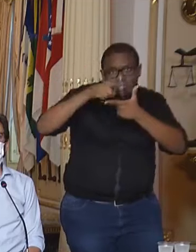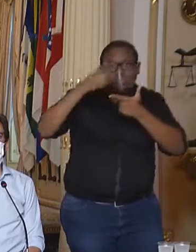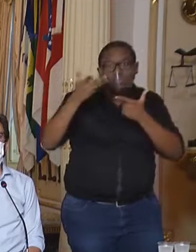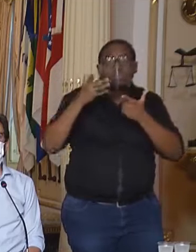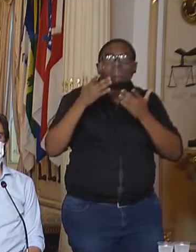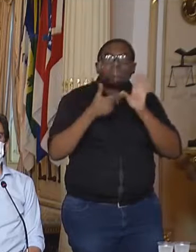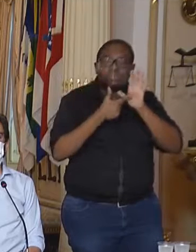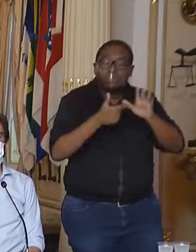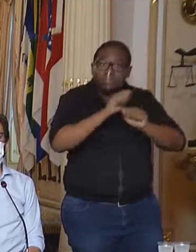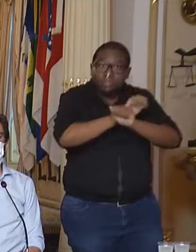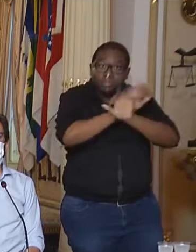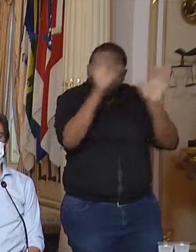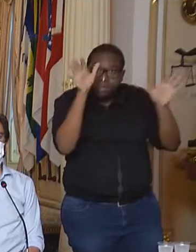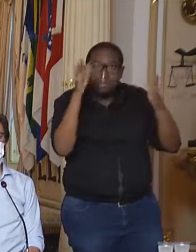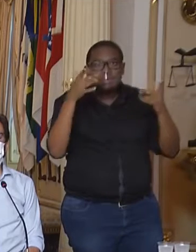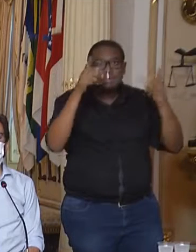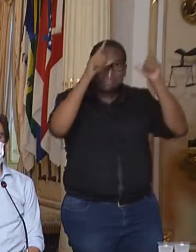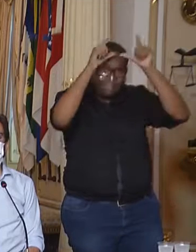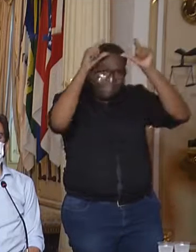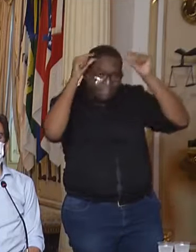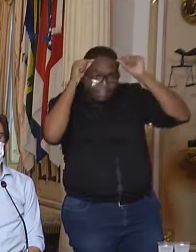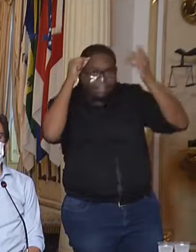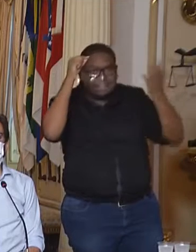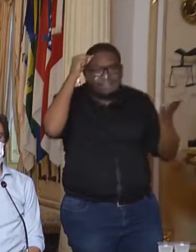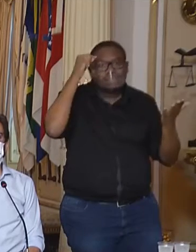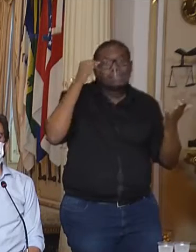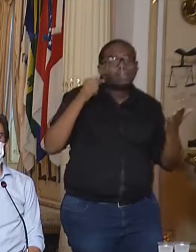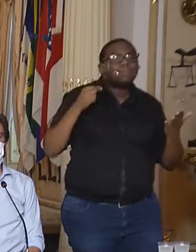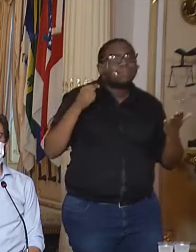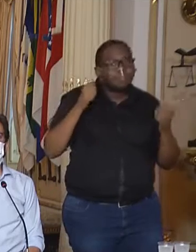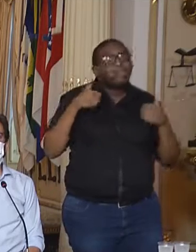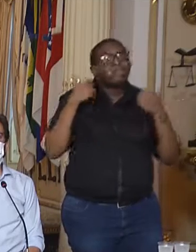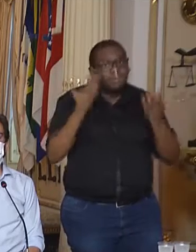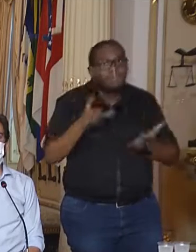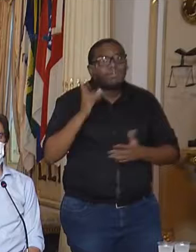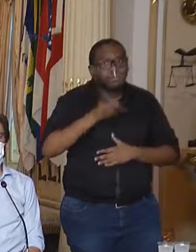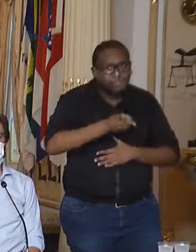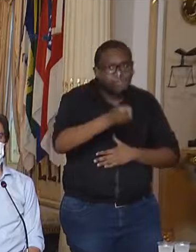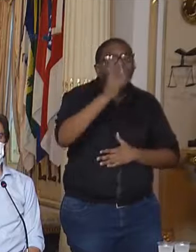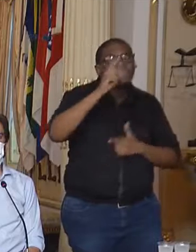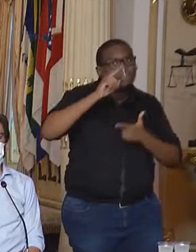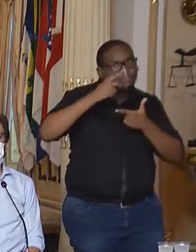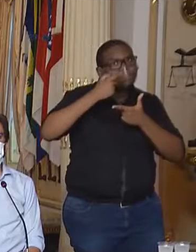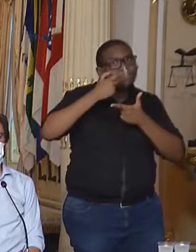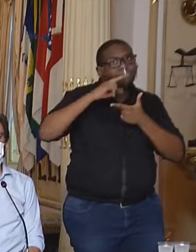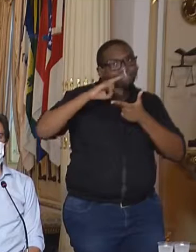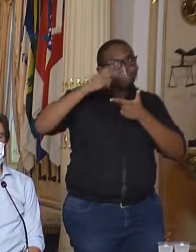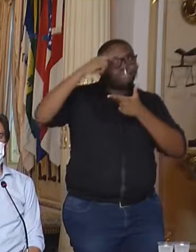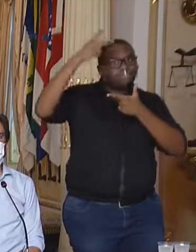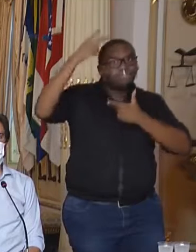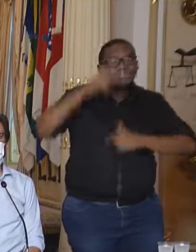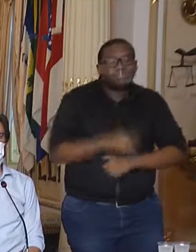tanto no Agreste quanto na região da Mata Sul e da Mata Norte.